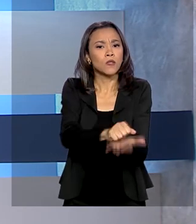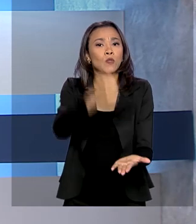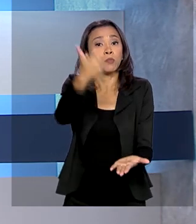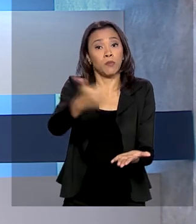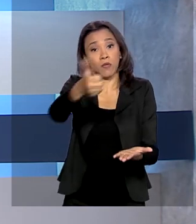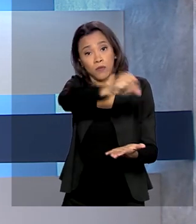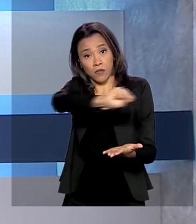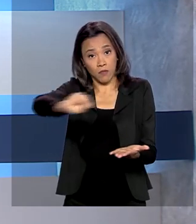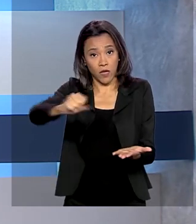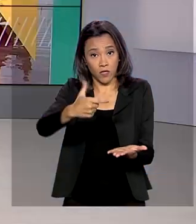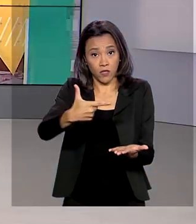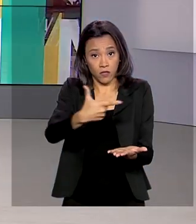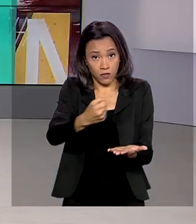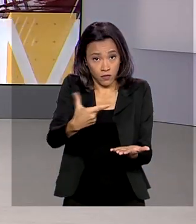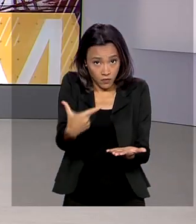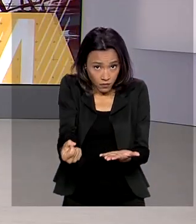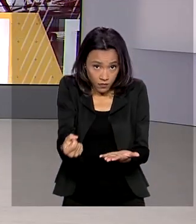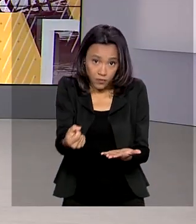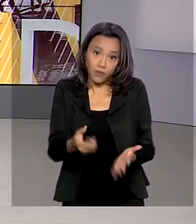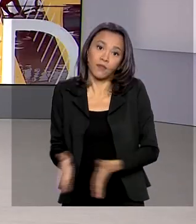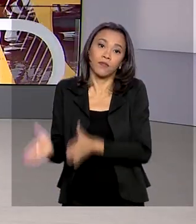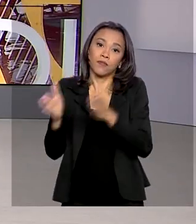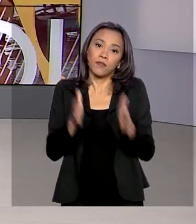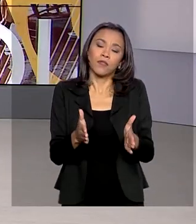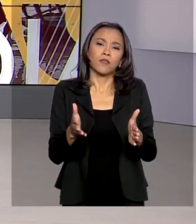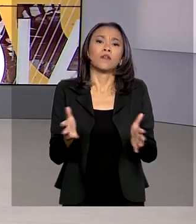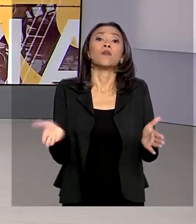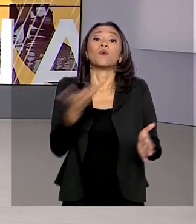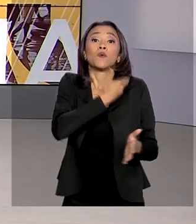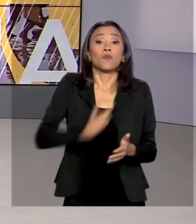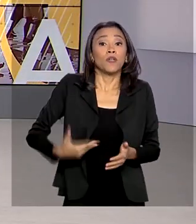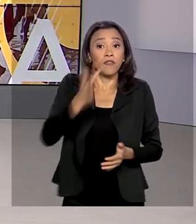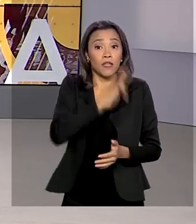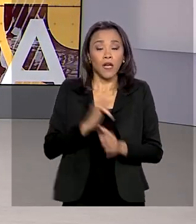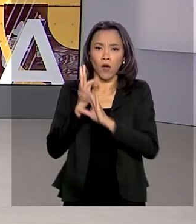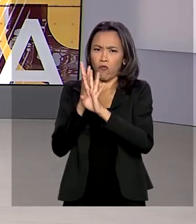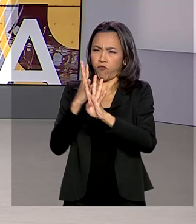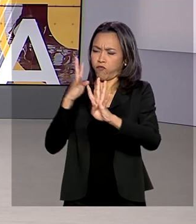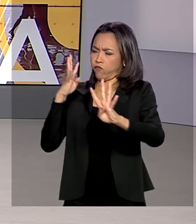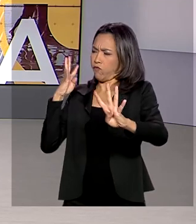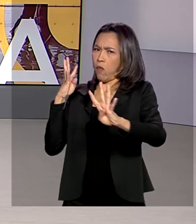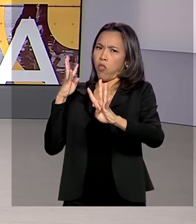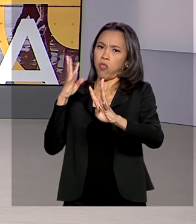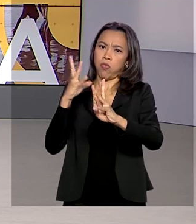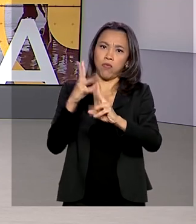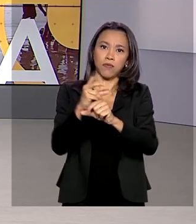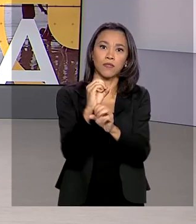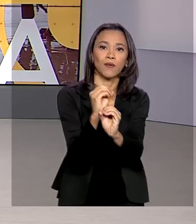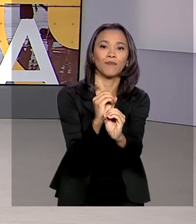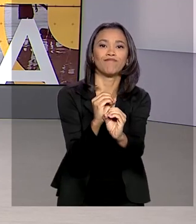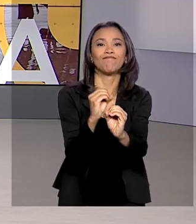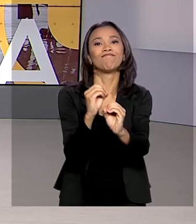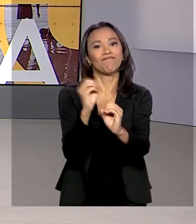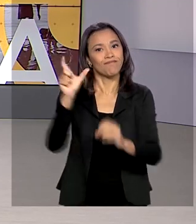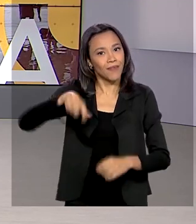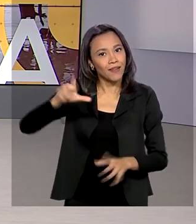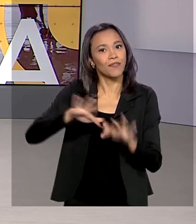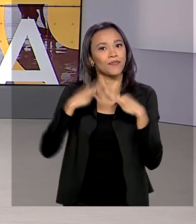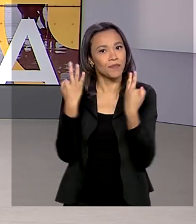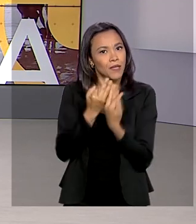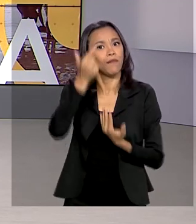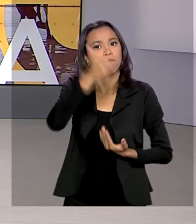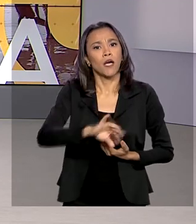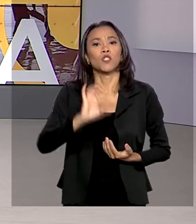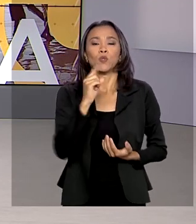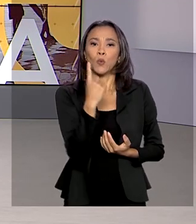de 2020. O governo federal zerou a fila de espera do programa Bolsa Família, com a inclusão de mais